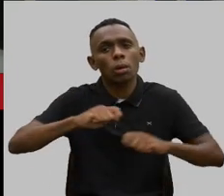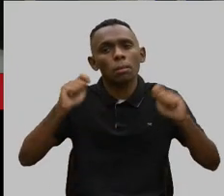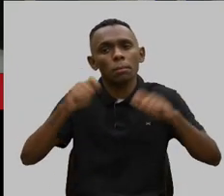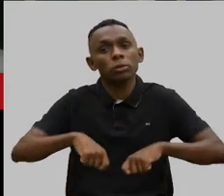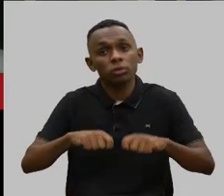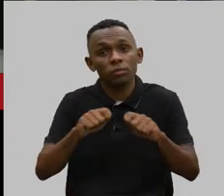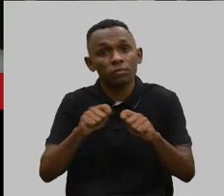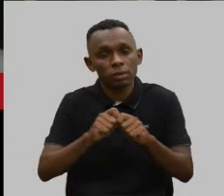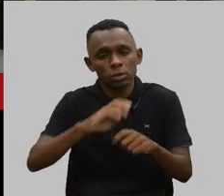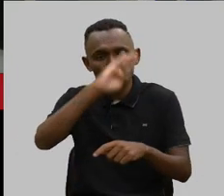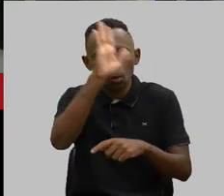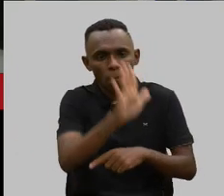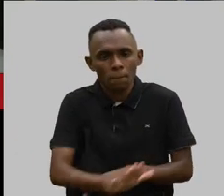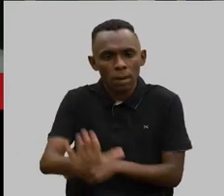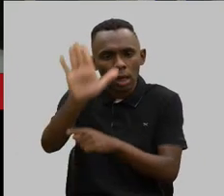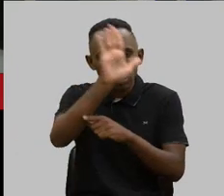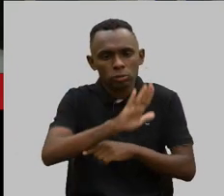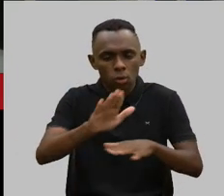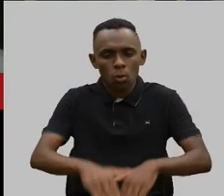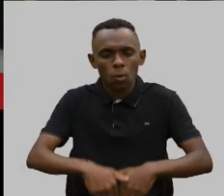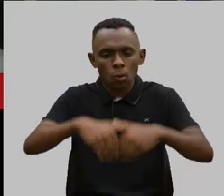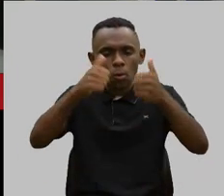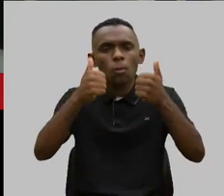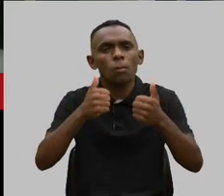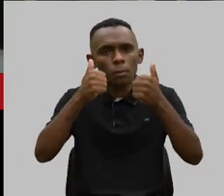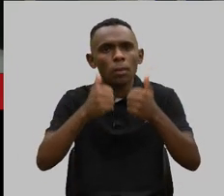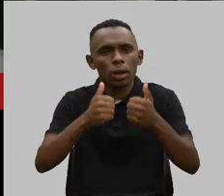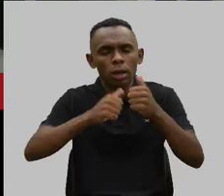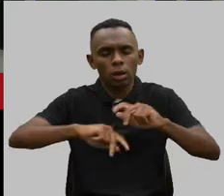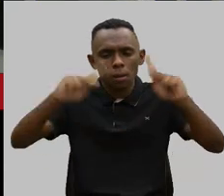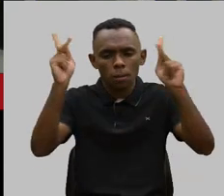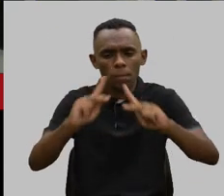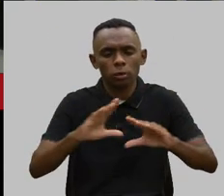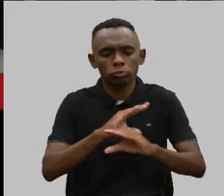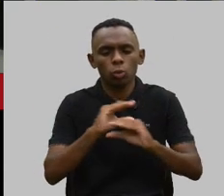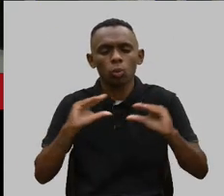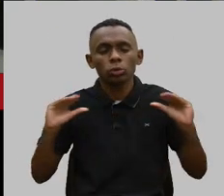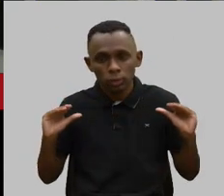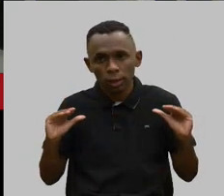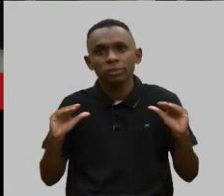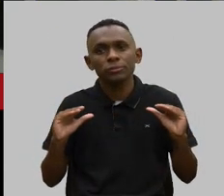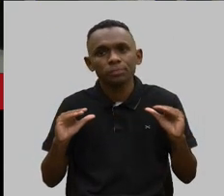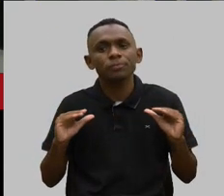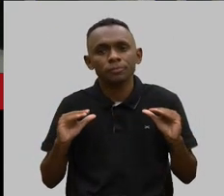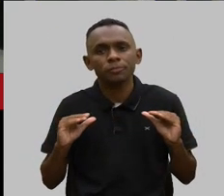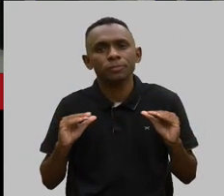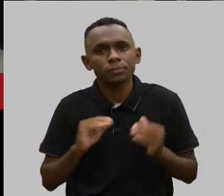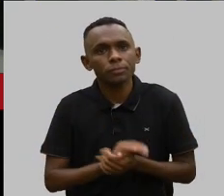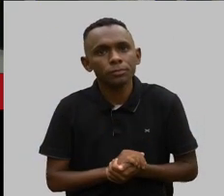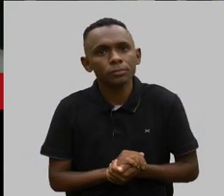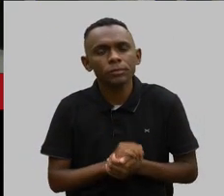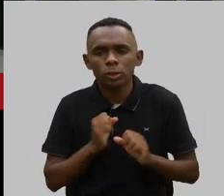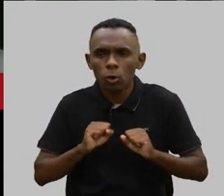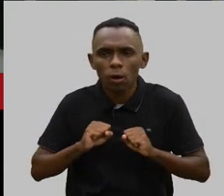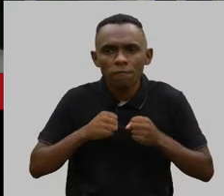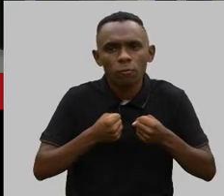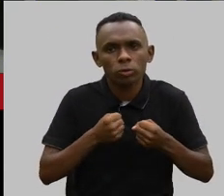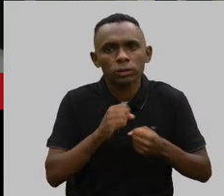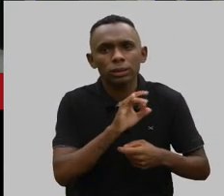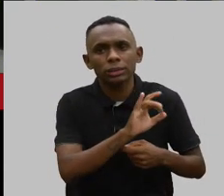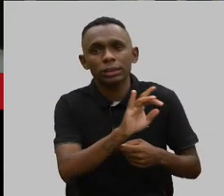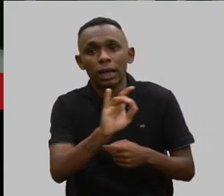um Brasil melhor, com honestidade, com paz, com tranquilidade, e com a força de cada um.